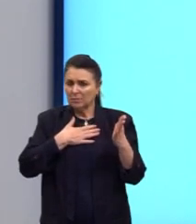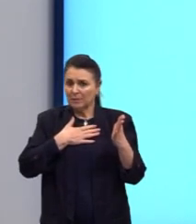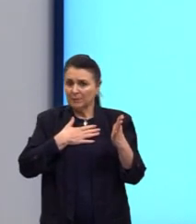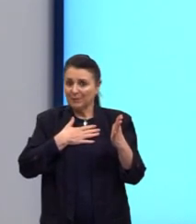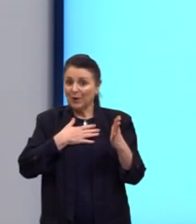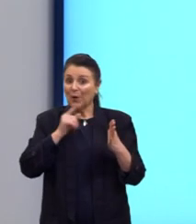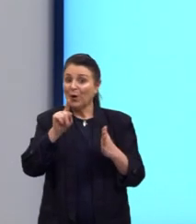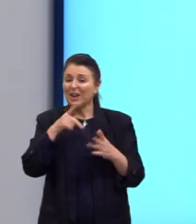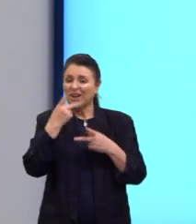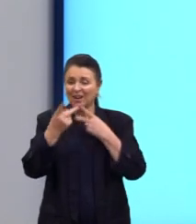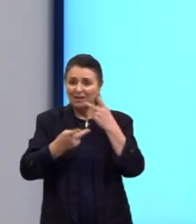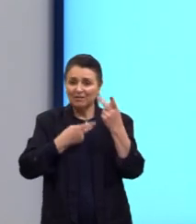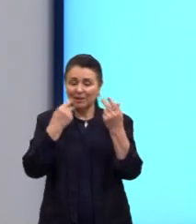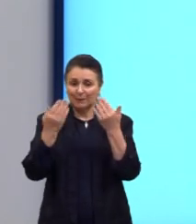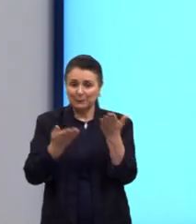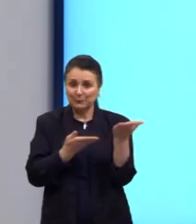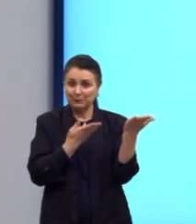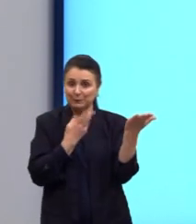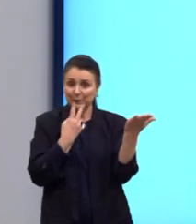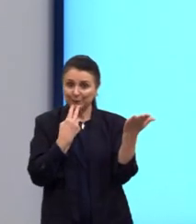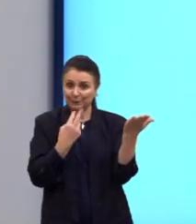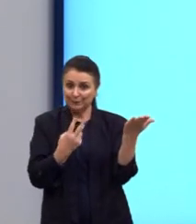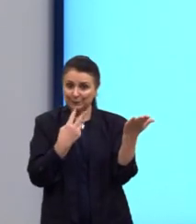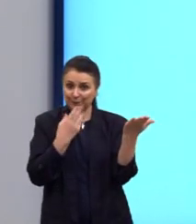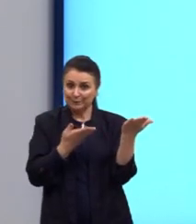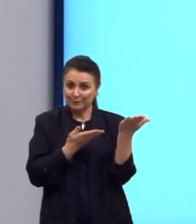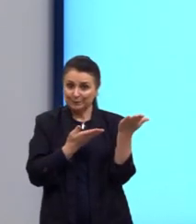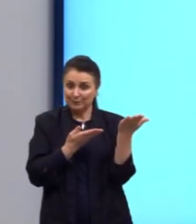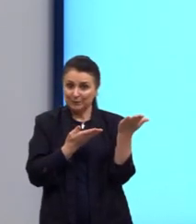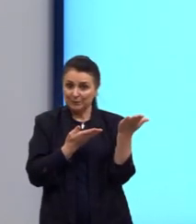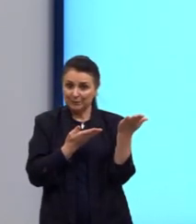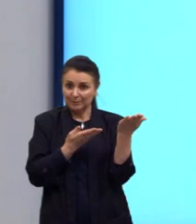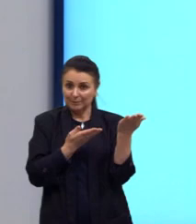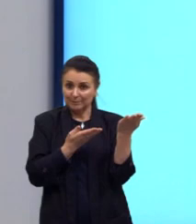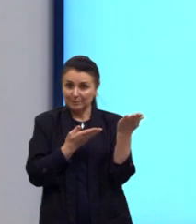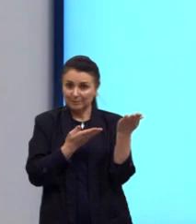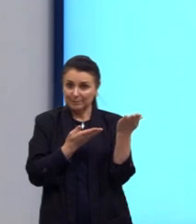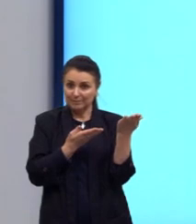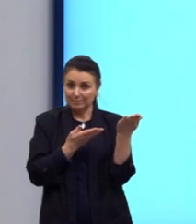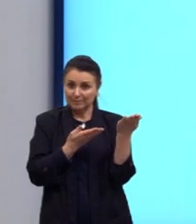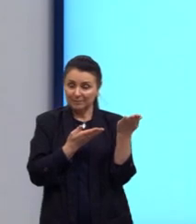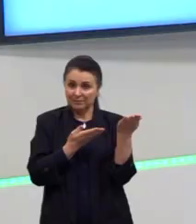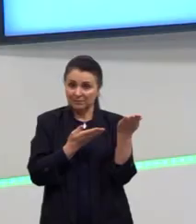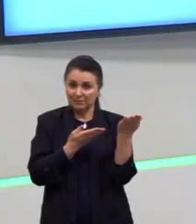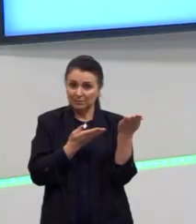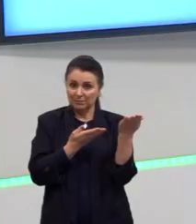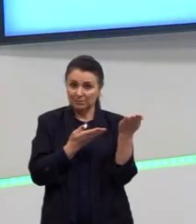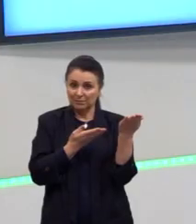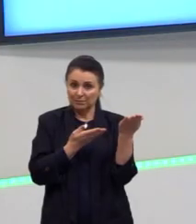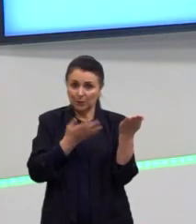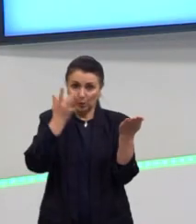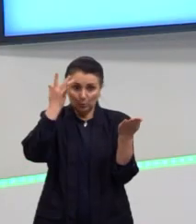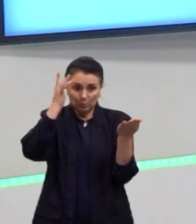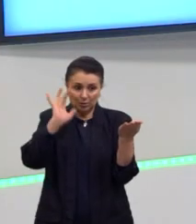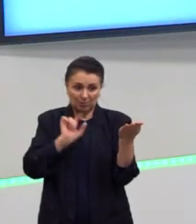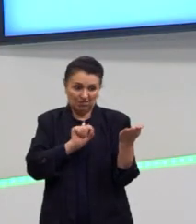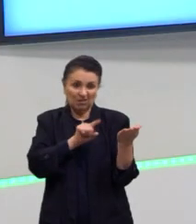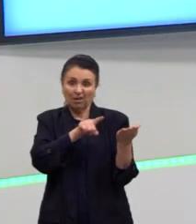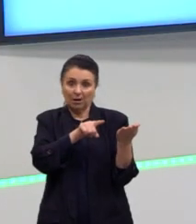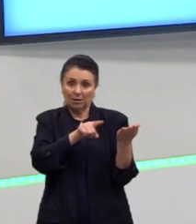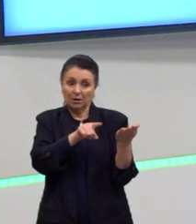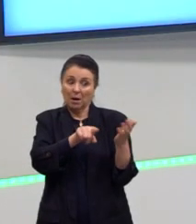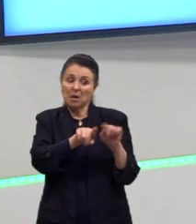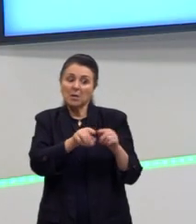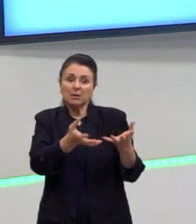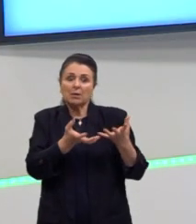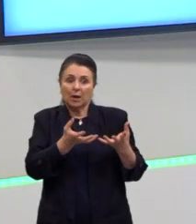diz ali. I don't know what it is, but I want it. It's 20% off. Eu não sei o que que é, mas eu quero, porque